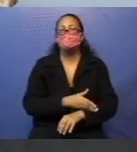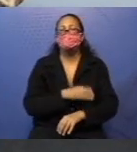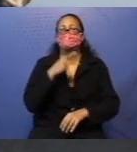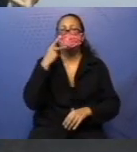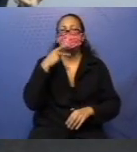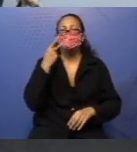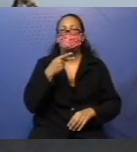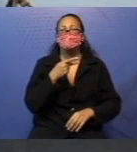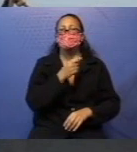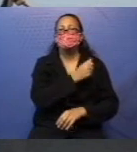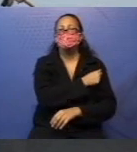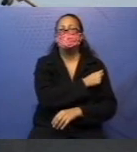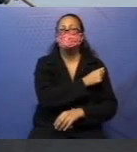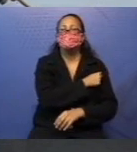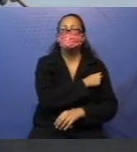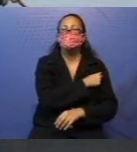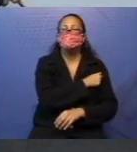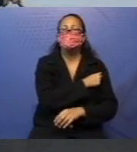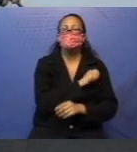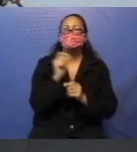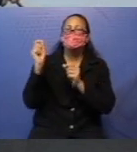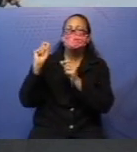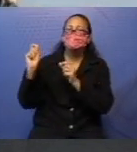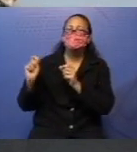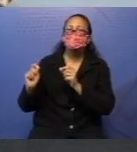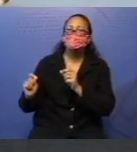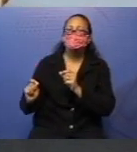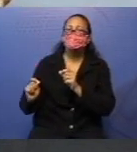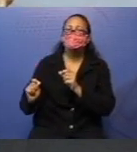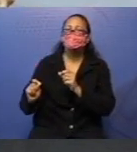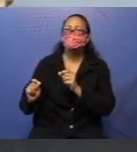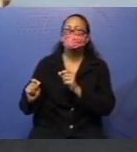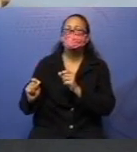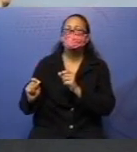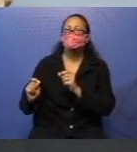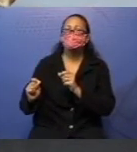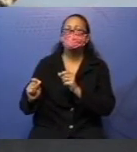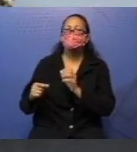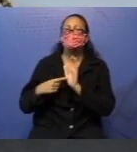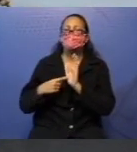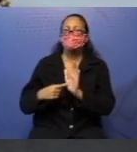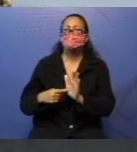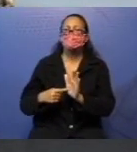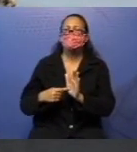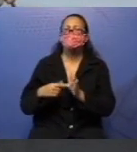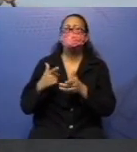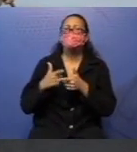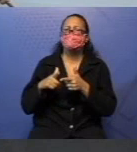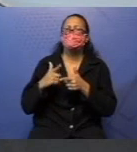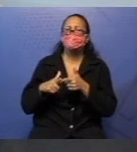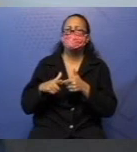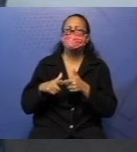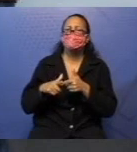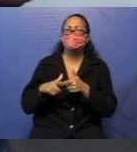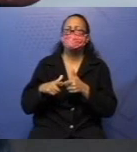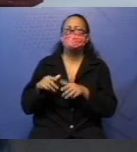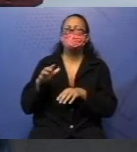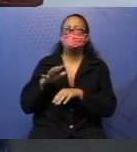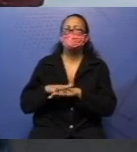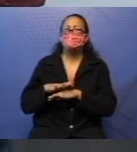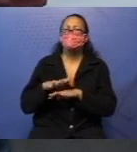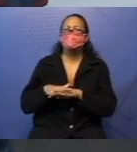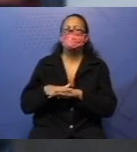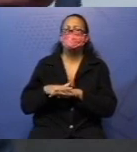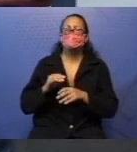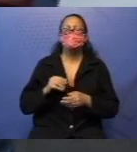ladinho, põe tudo que o problema te deu. Ele te dá algumas coisas. Você tem que ver o que está faltando. Então, vamos lá.